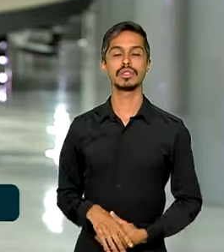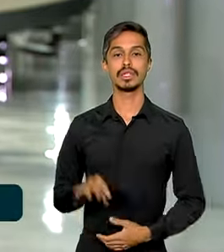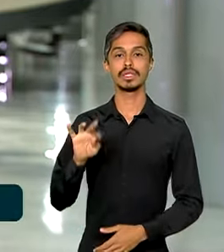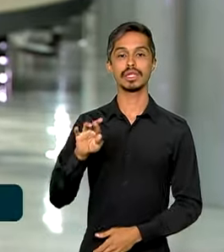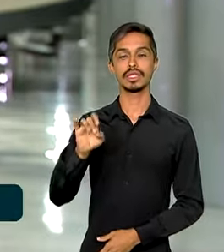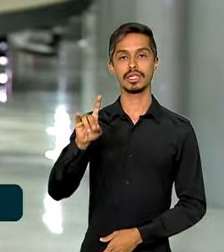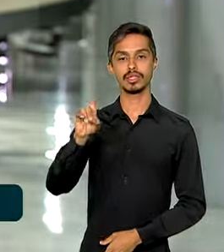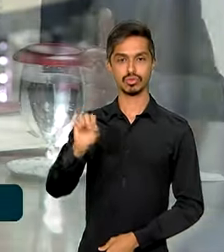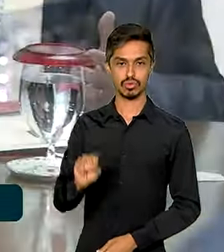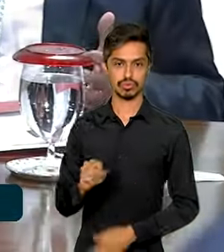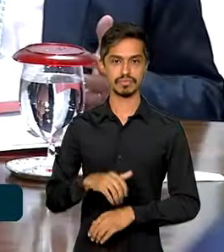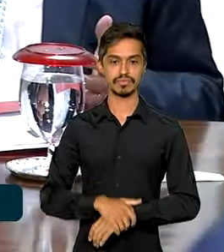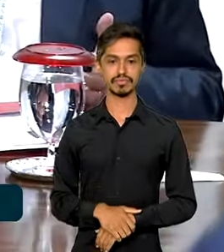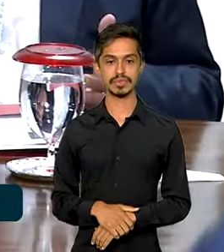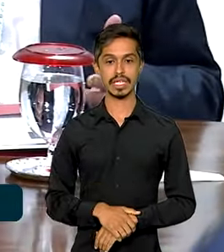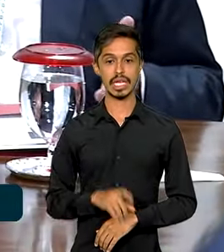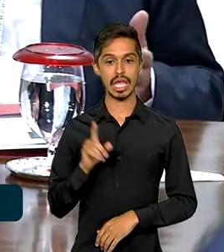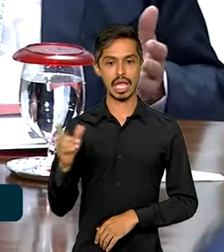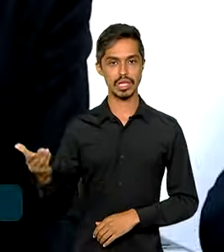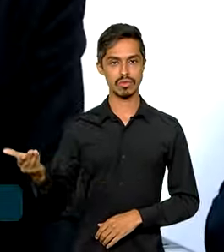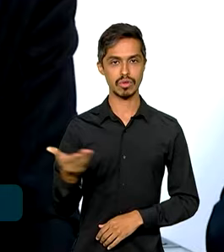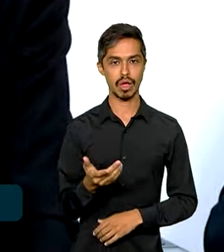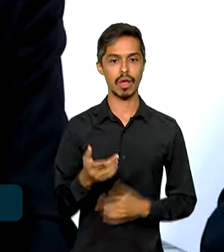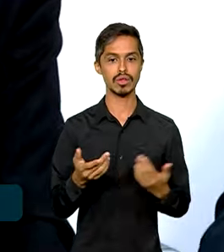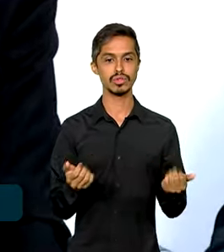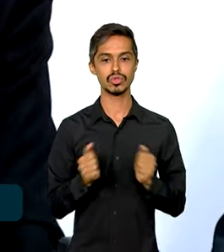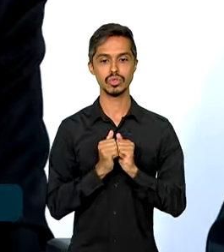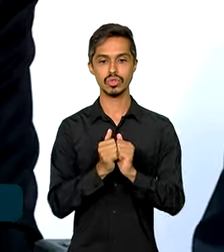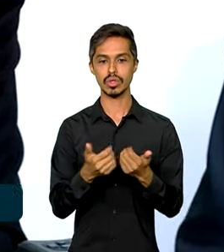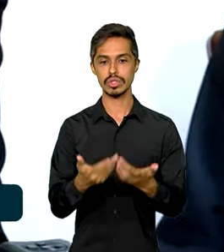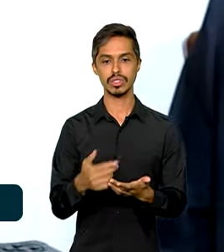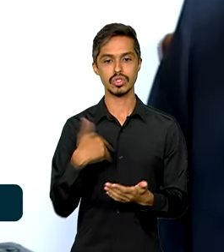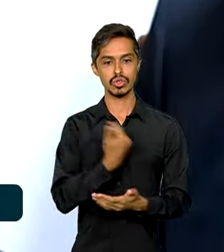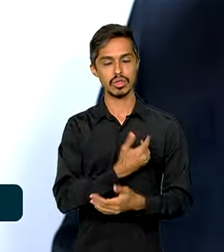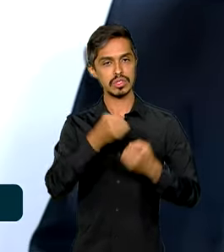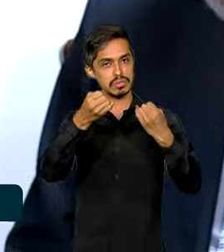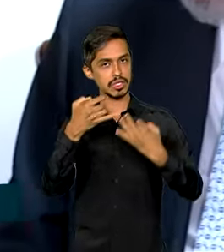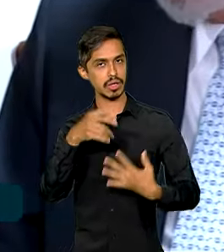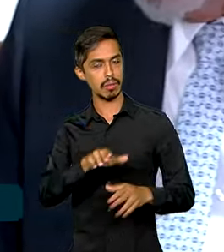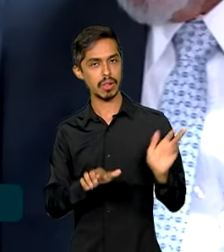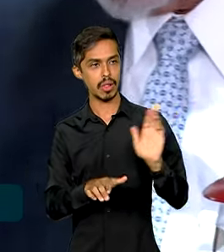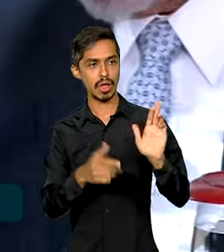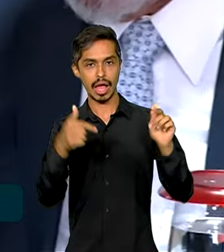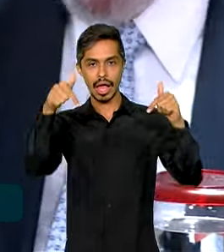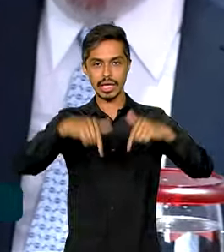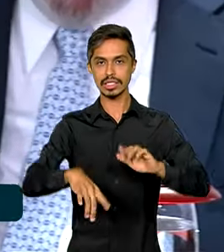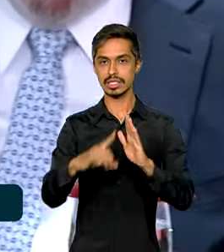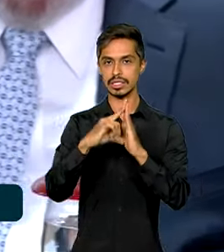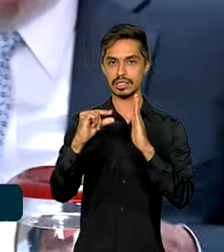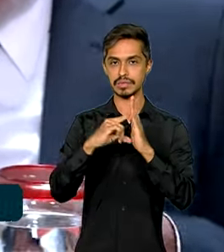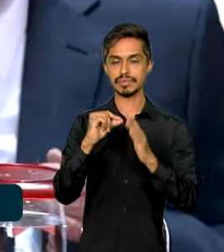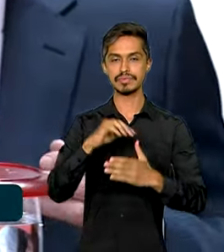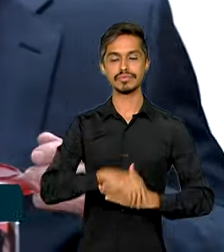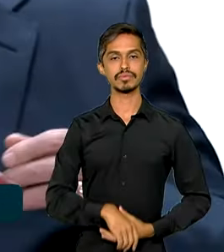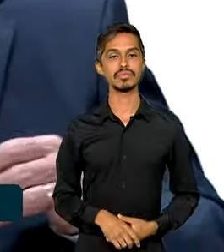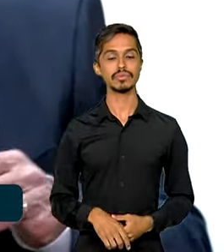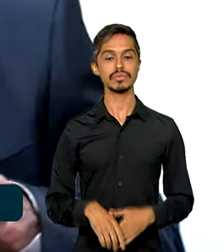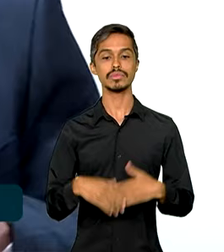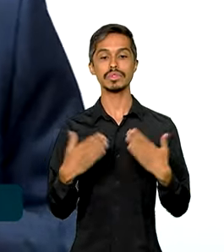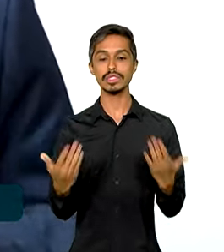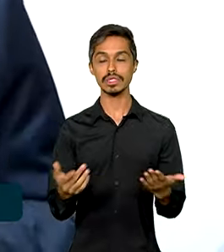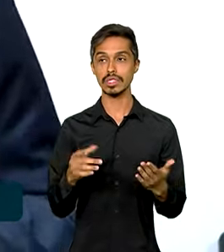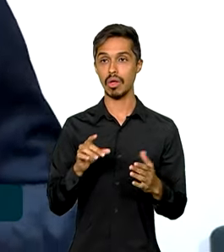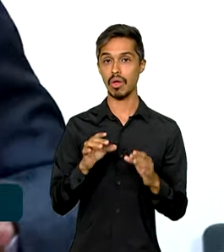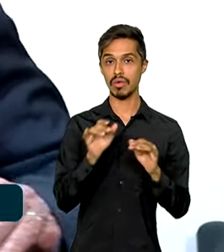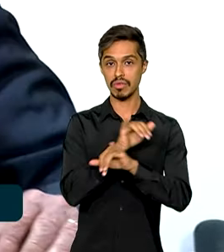Tedros Adhanom. Ele foi recebido, como a gente já falou, pelo presidente Lula aqui no Palácio do Planalto e, segundo essa